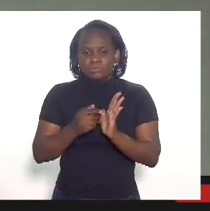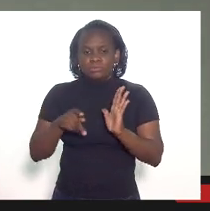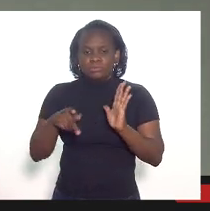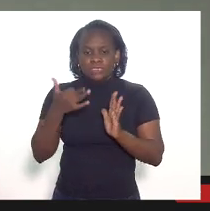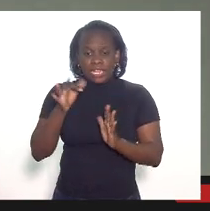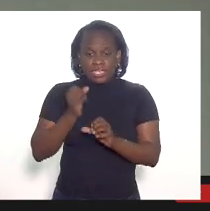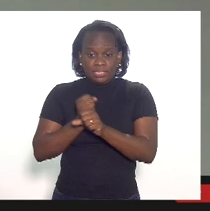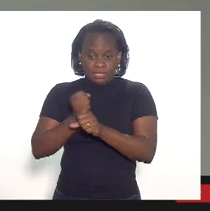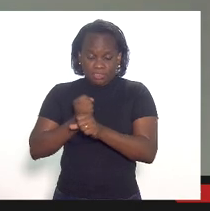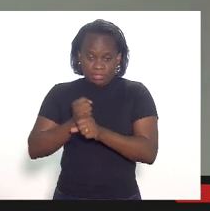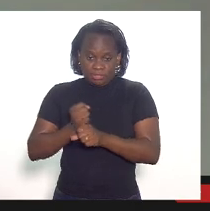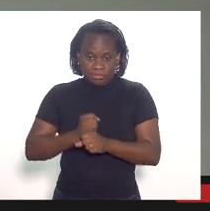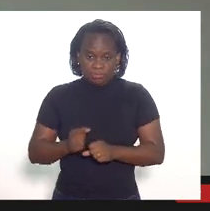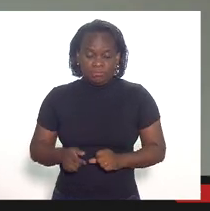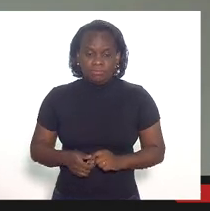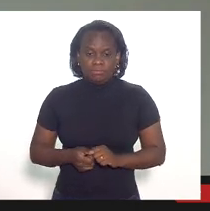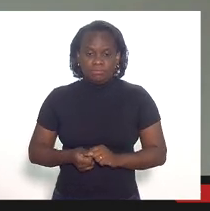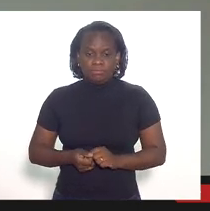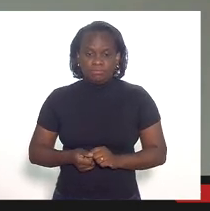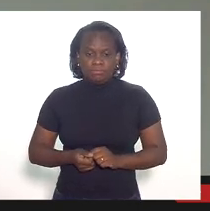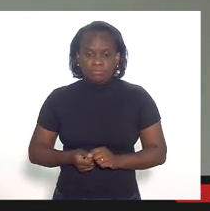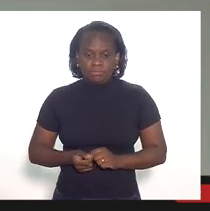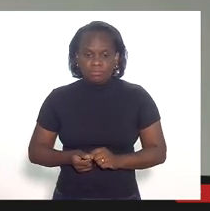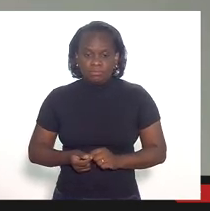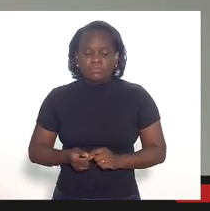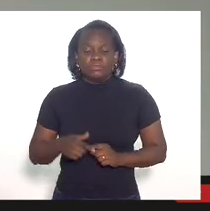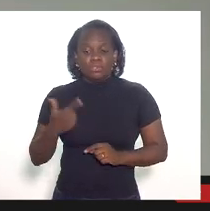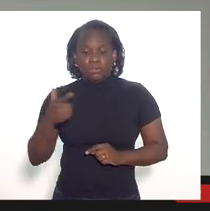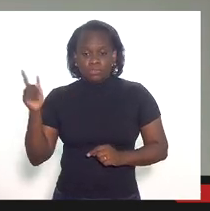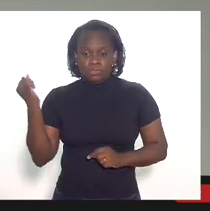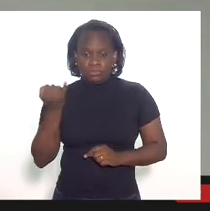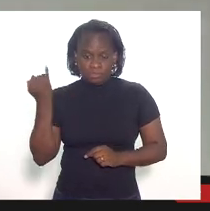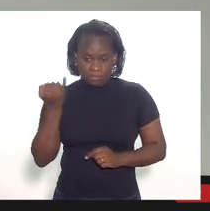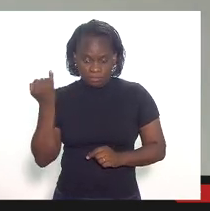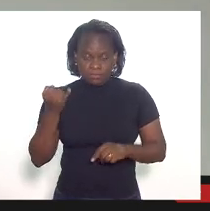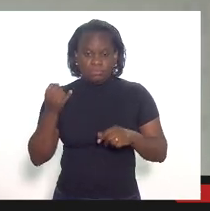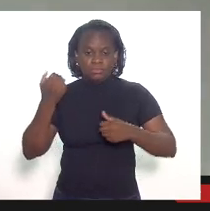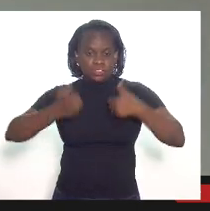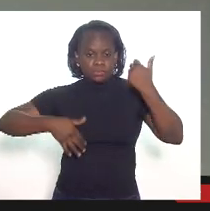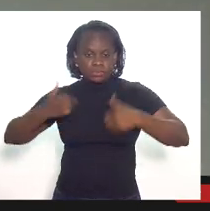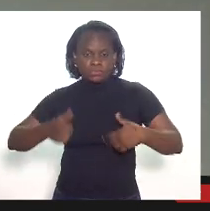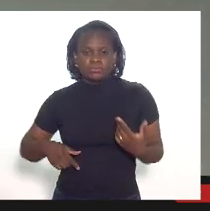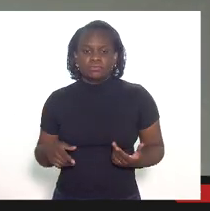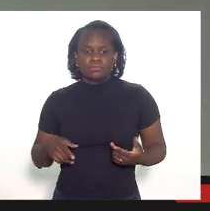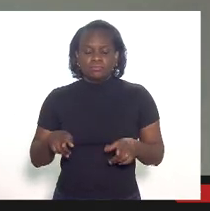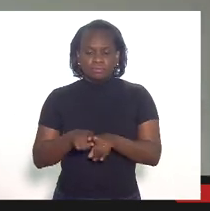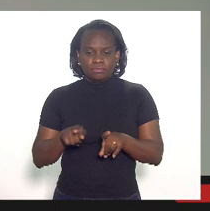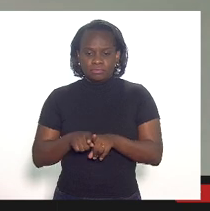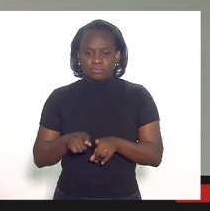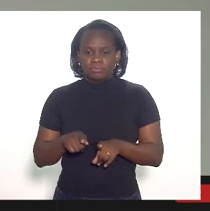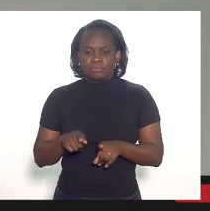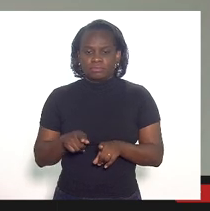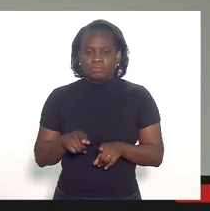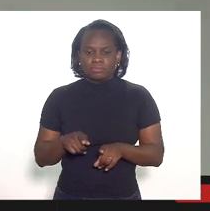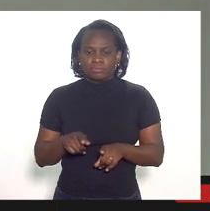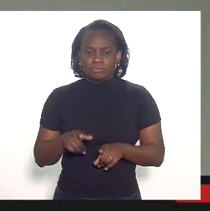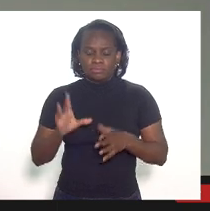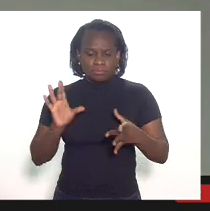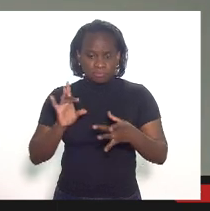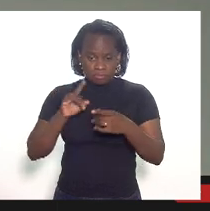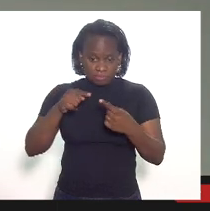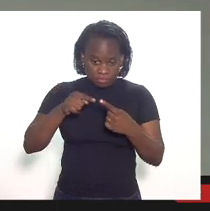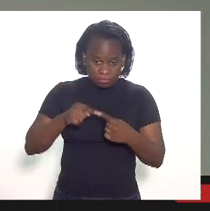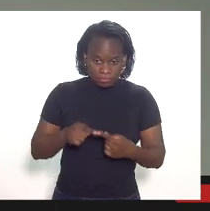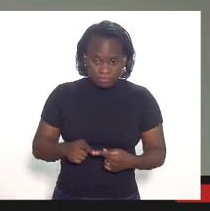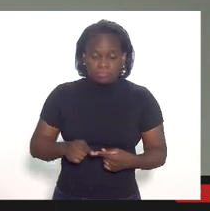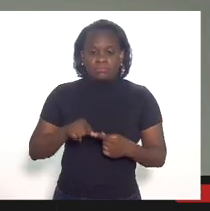últimos 10 anos. Outro ponto importante nessa discussão, deputado, e que, obviamente, está muito relacionado à